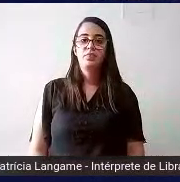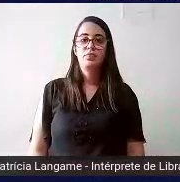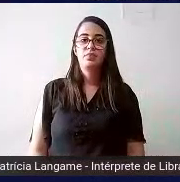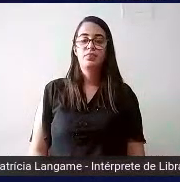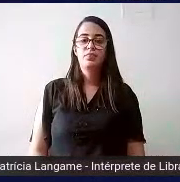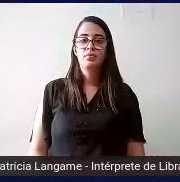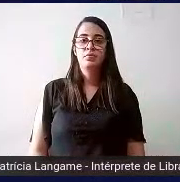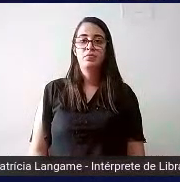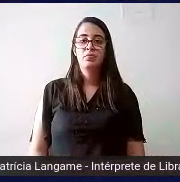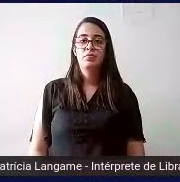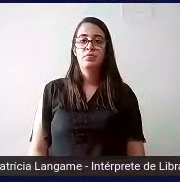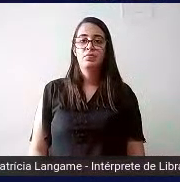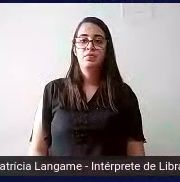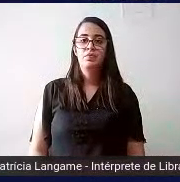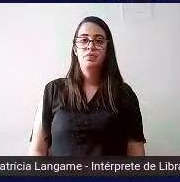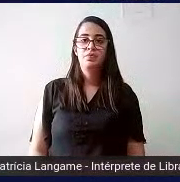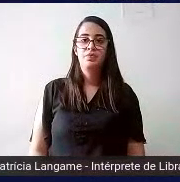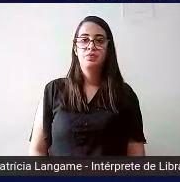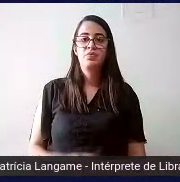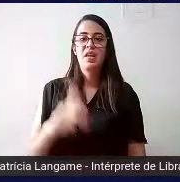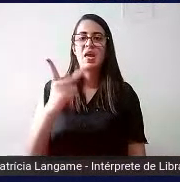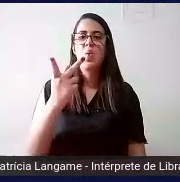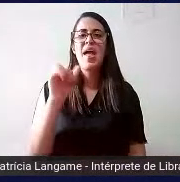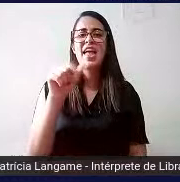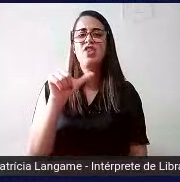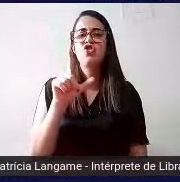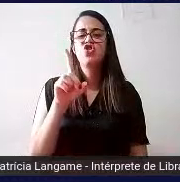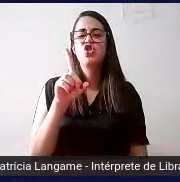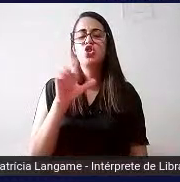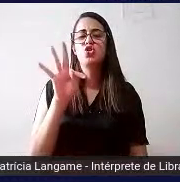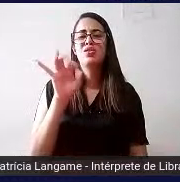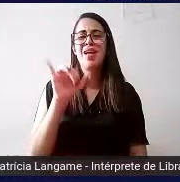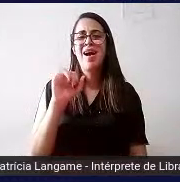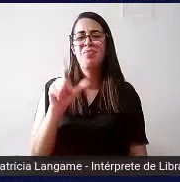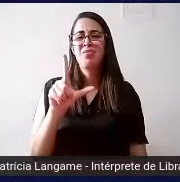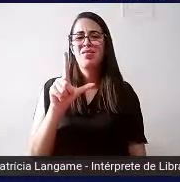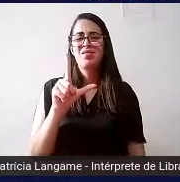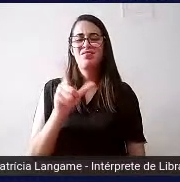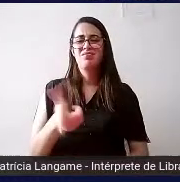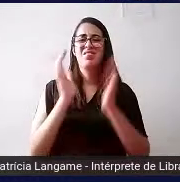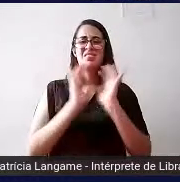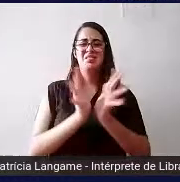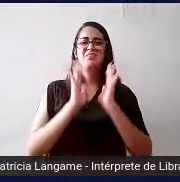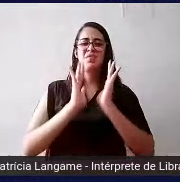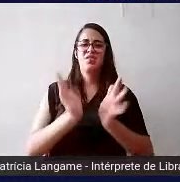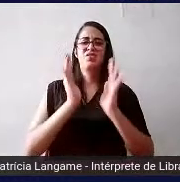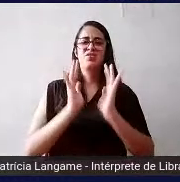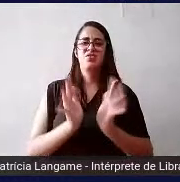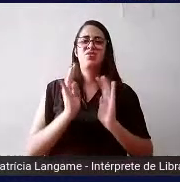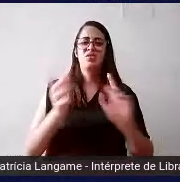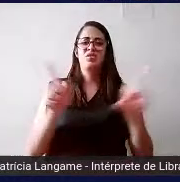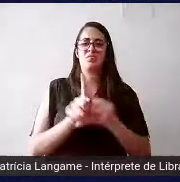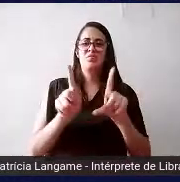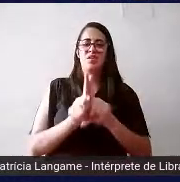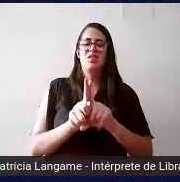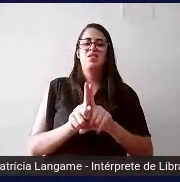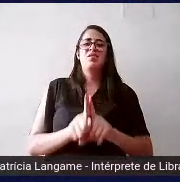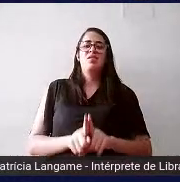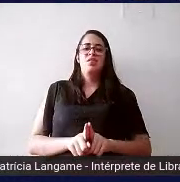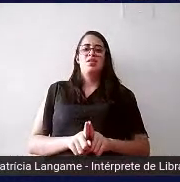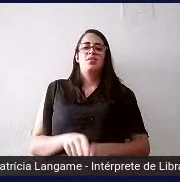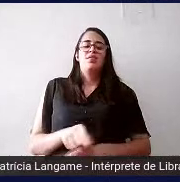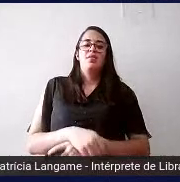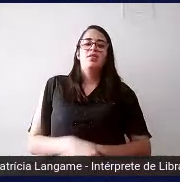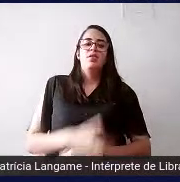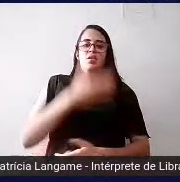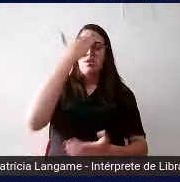que é o HandTalk o que o Vlibras faz no celular é o que o HandTalk também faz eu digo mais eu